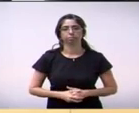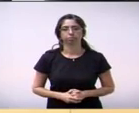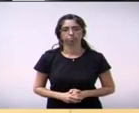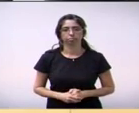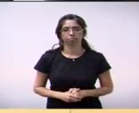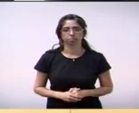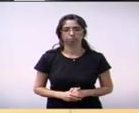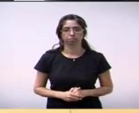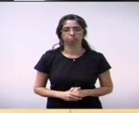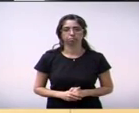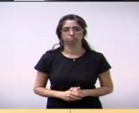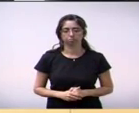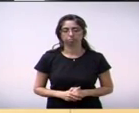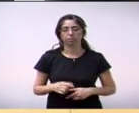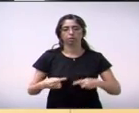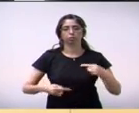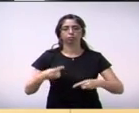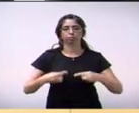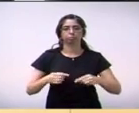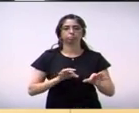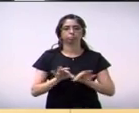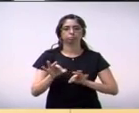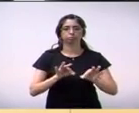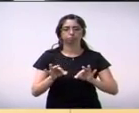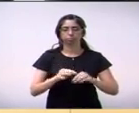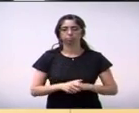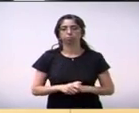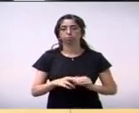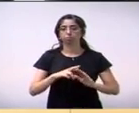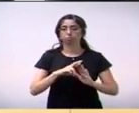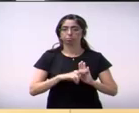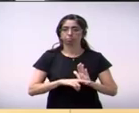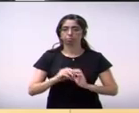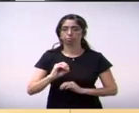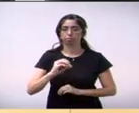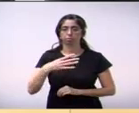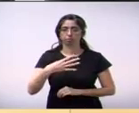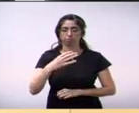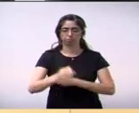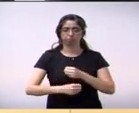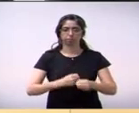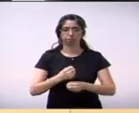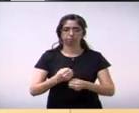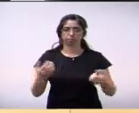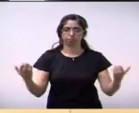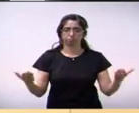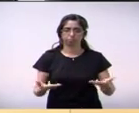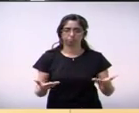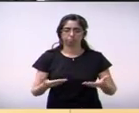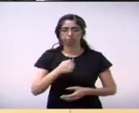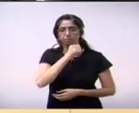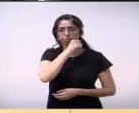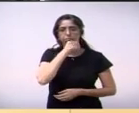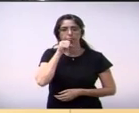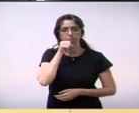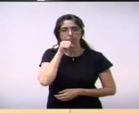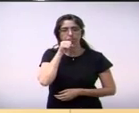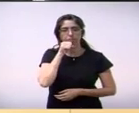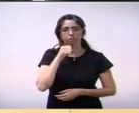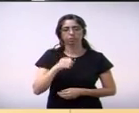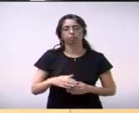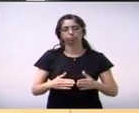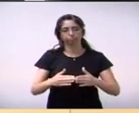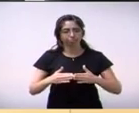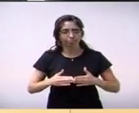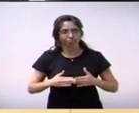Em discussão, projeto de resolução nº 04,16 do vereador Sandro Caprino. Peço licença,